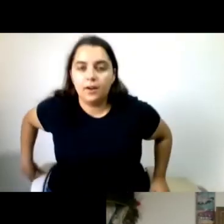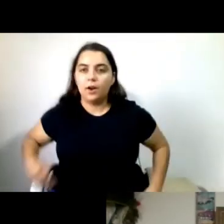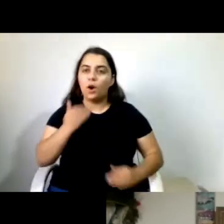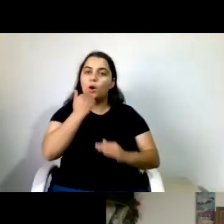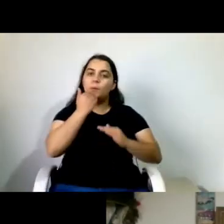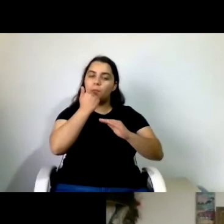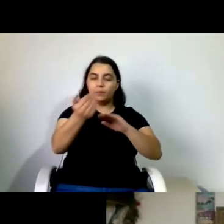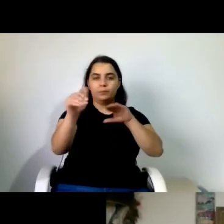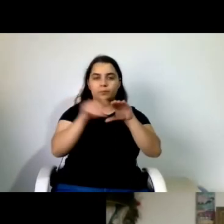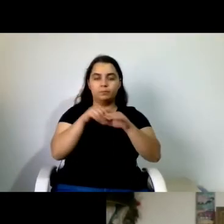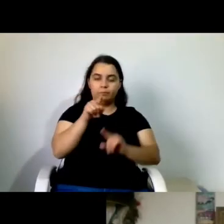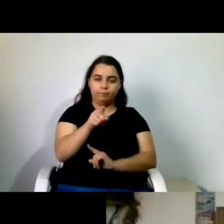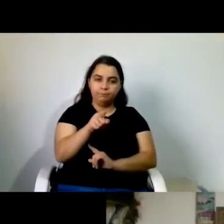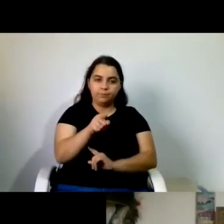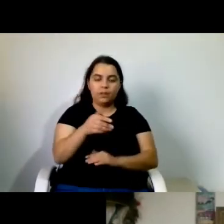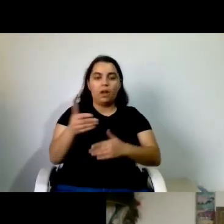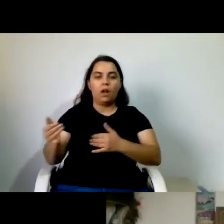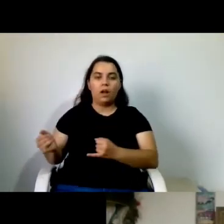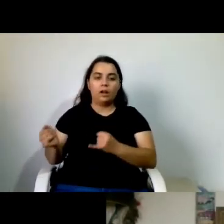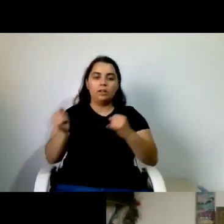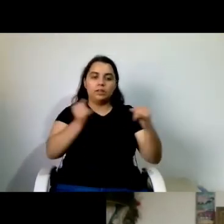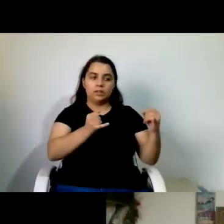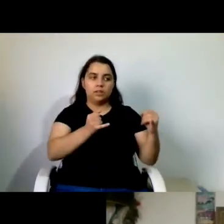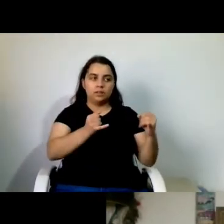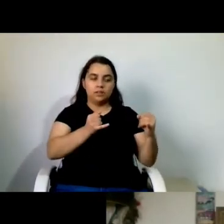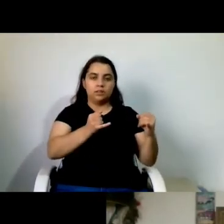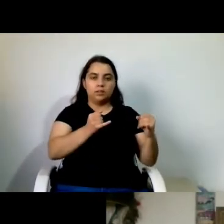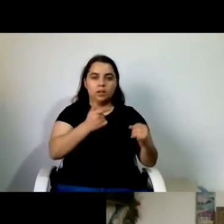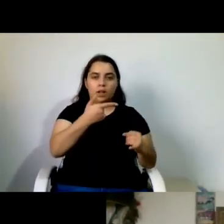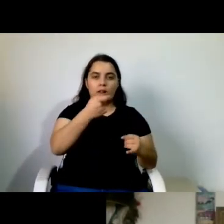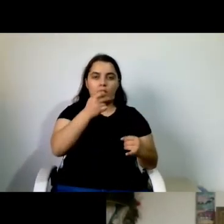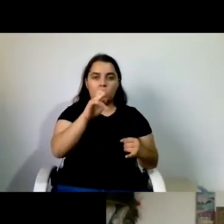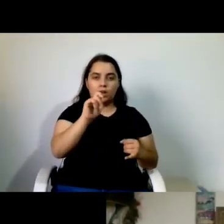vou apresentar a Tereza Guimarães